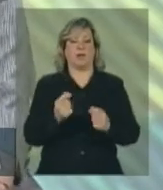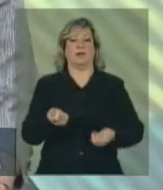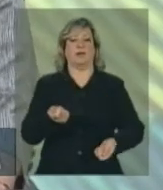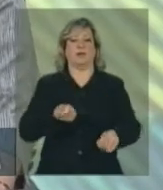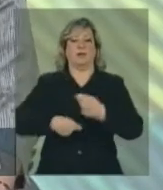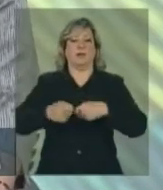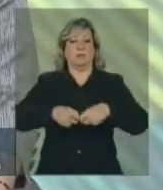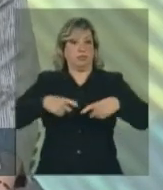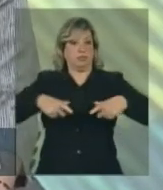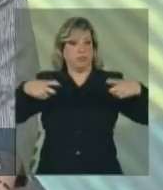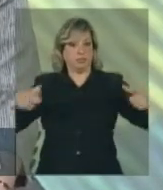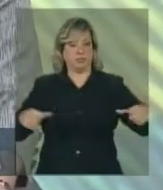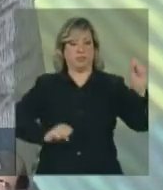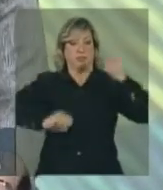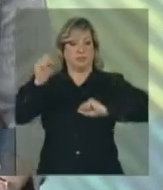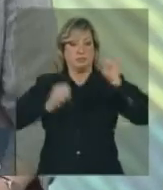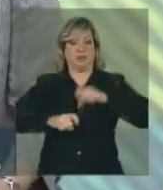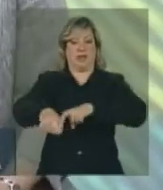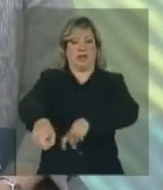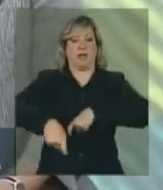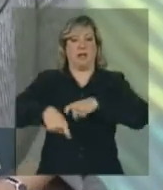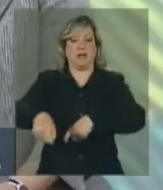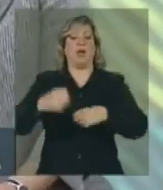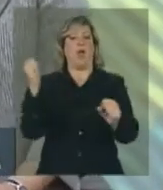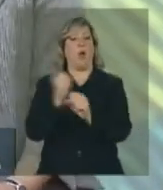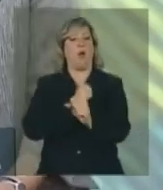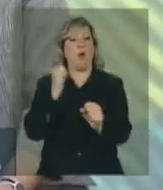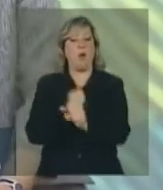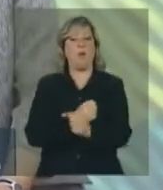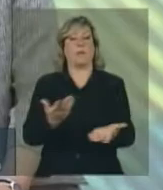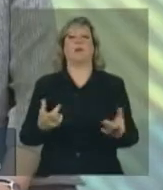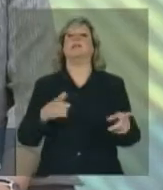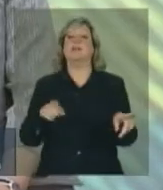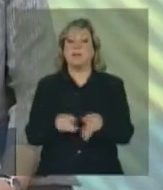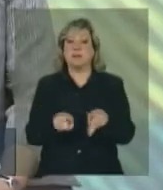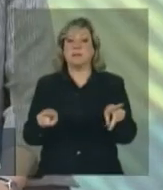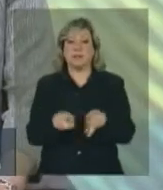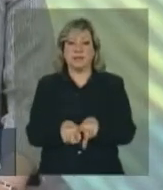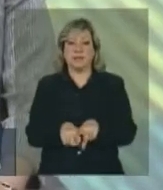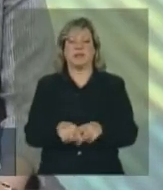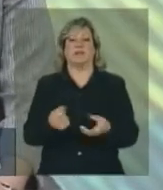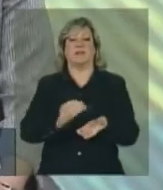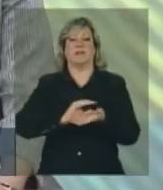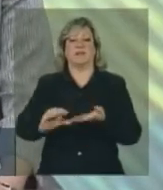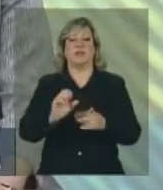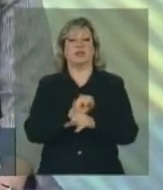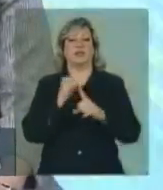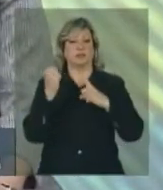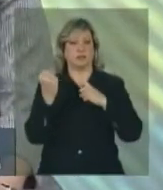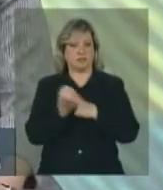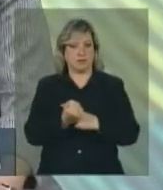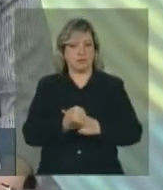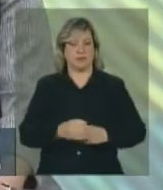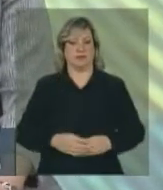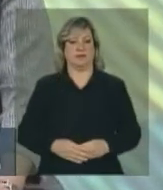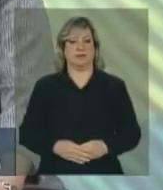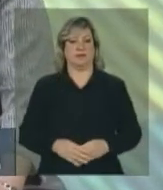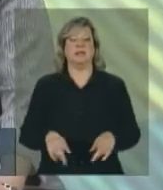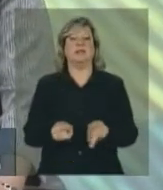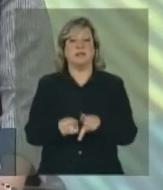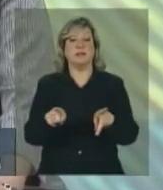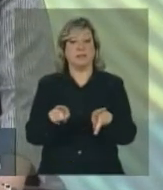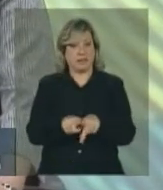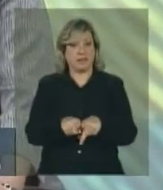industriais, agrícolas e infraestrutura e também têm investimentos sociais e